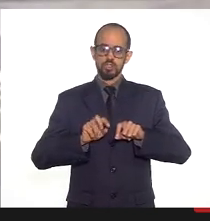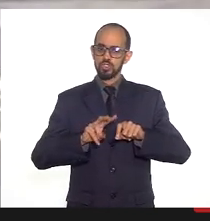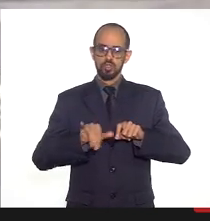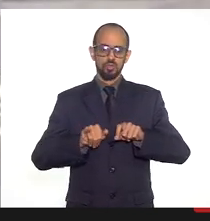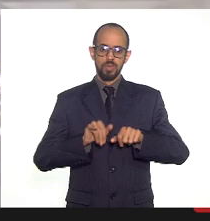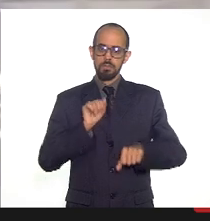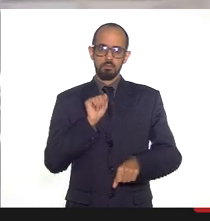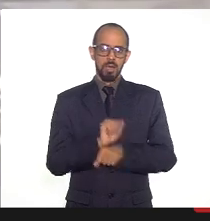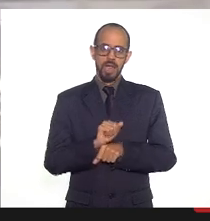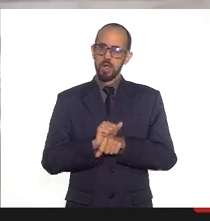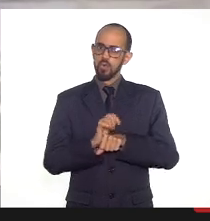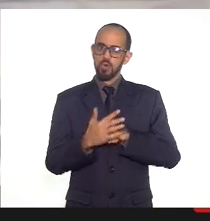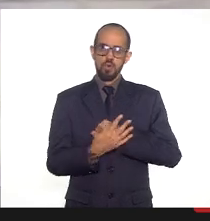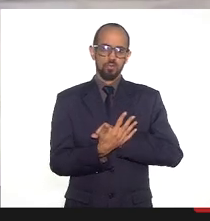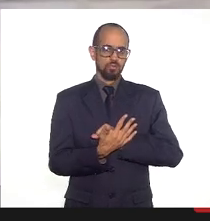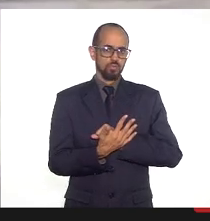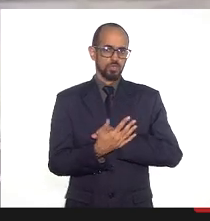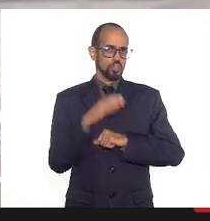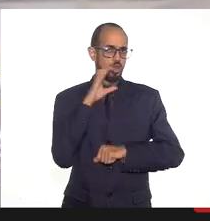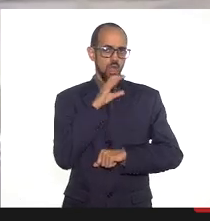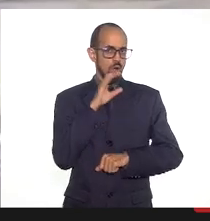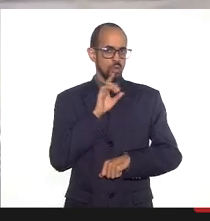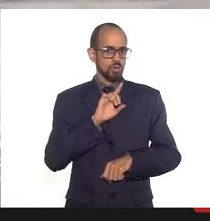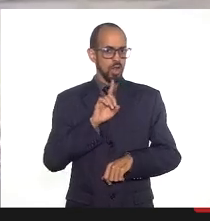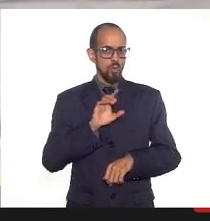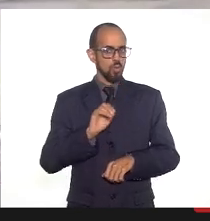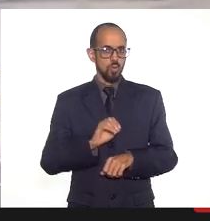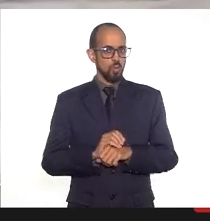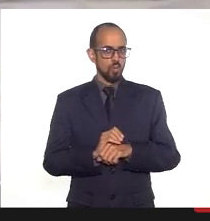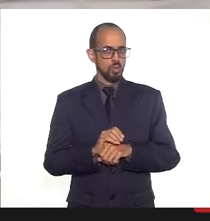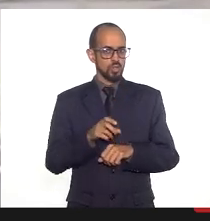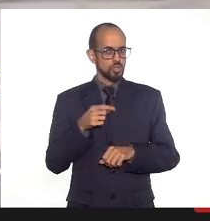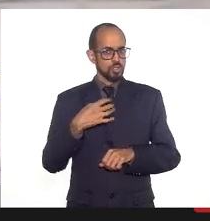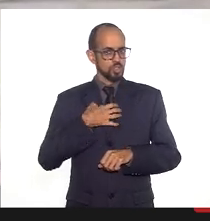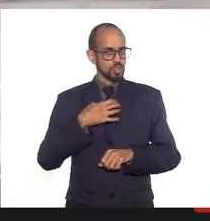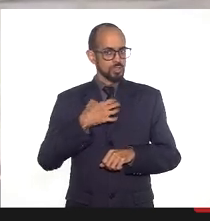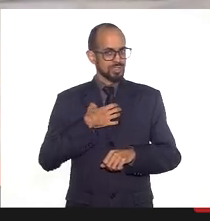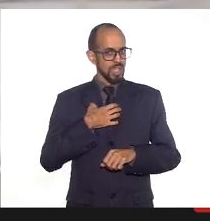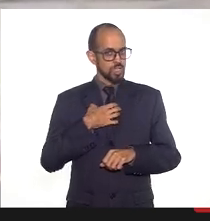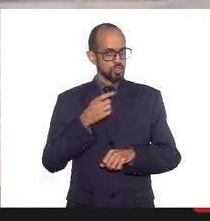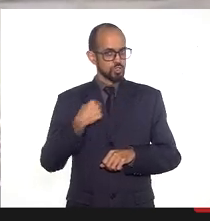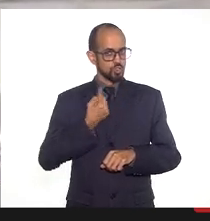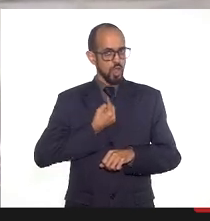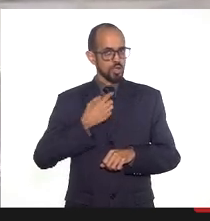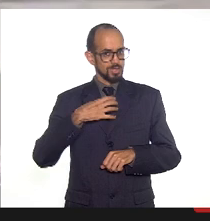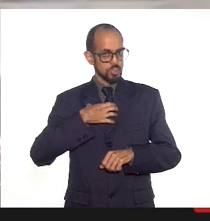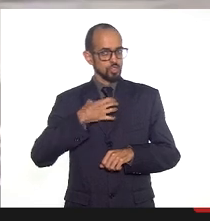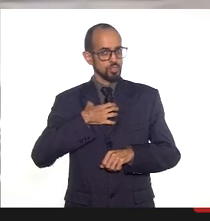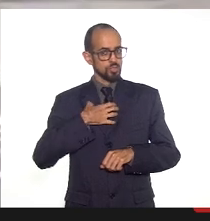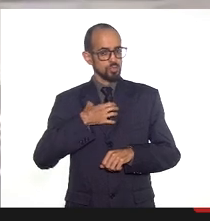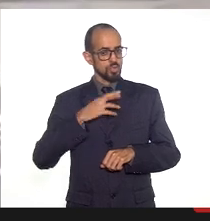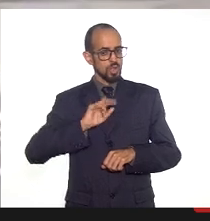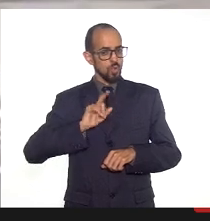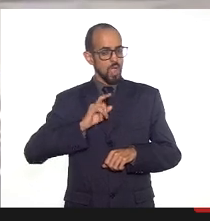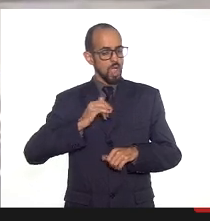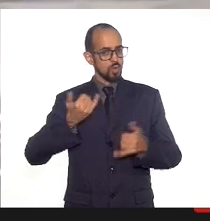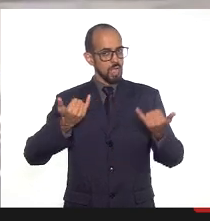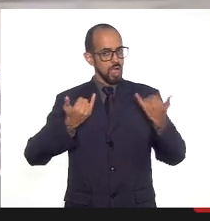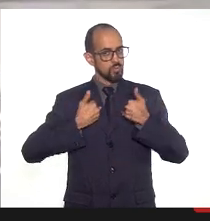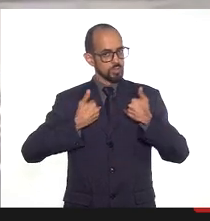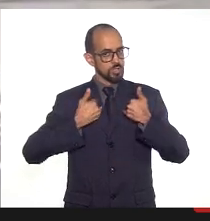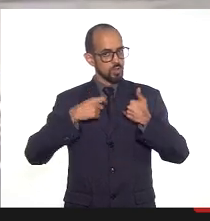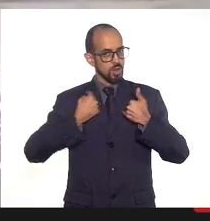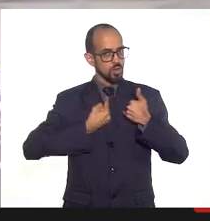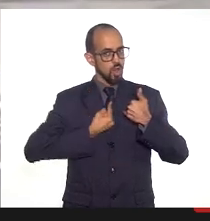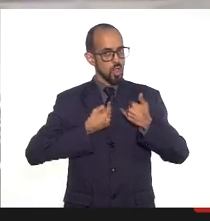cedo. Infelizmente, pelo menos é esse o nosso sentido. Não é isso que chega até os gabinetes. Eu